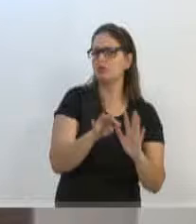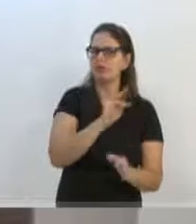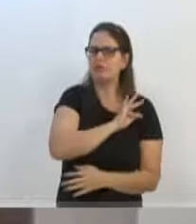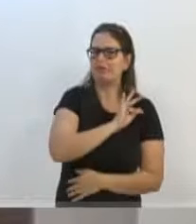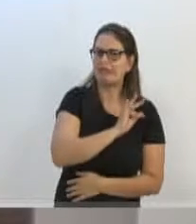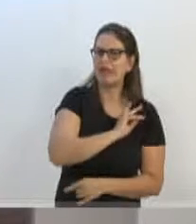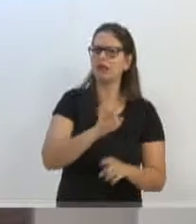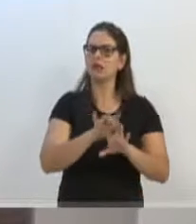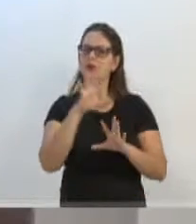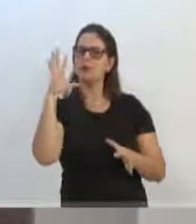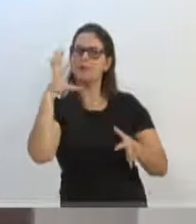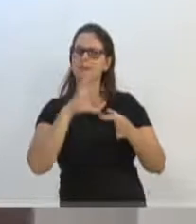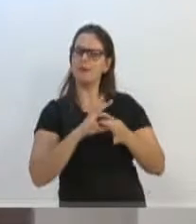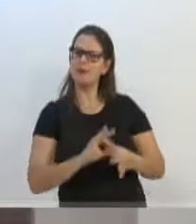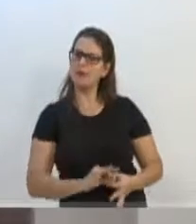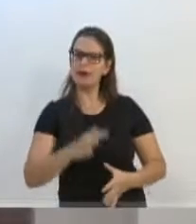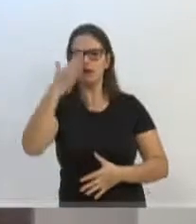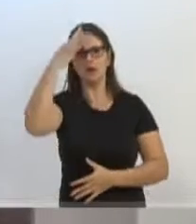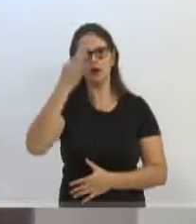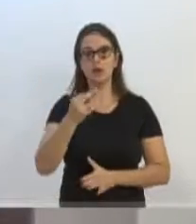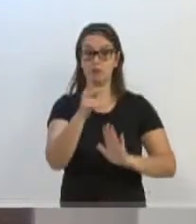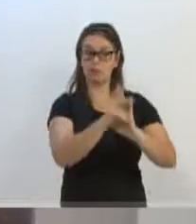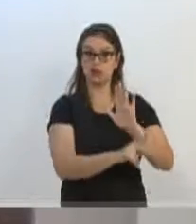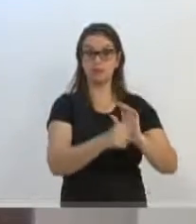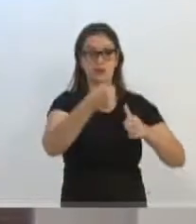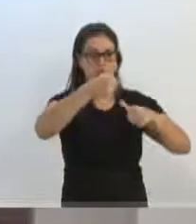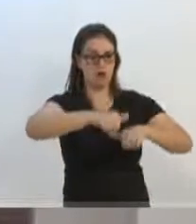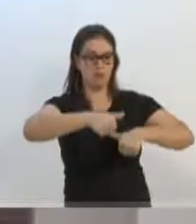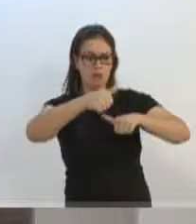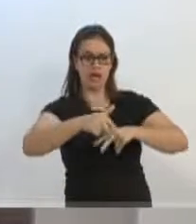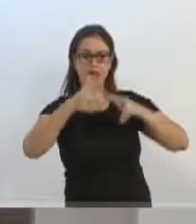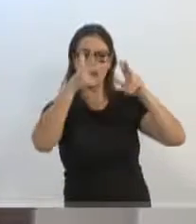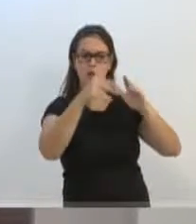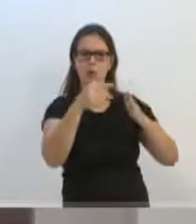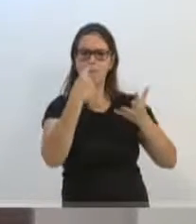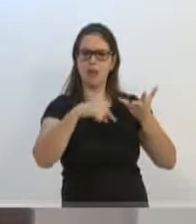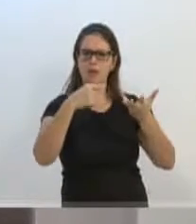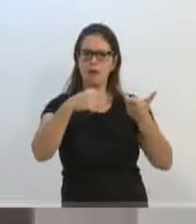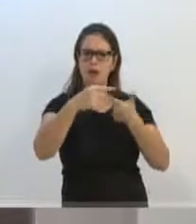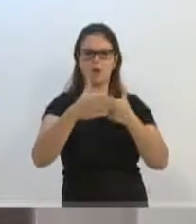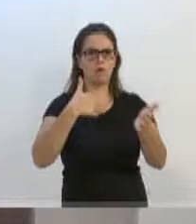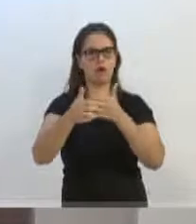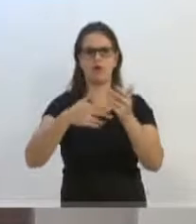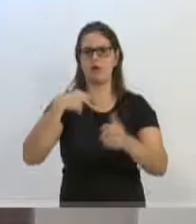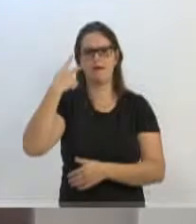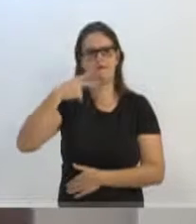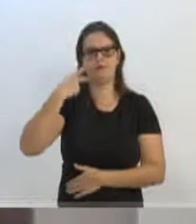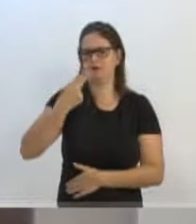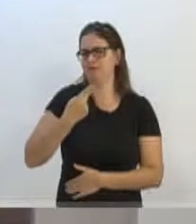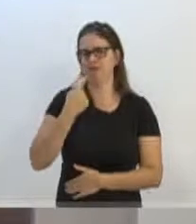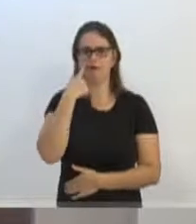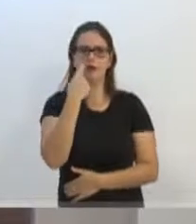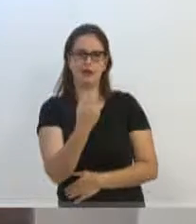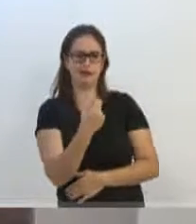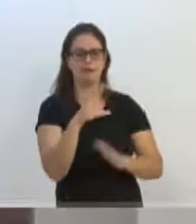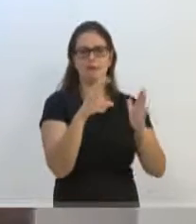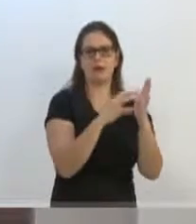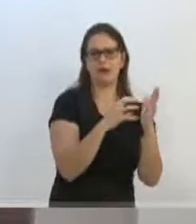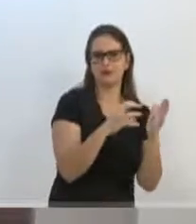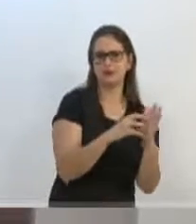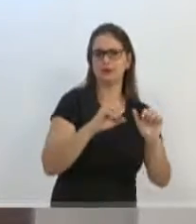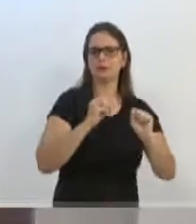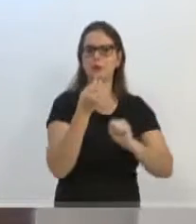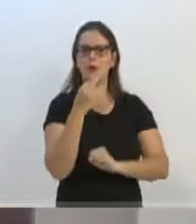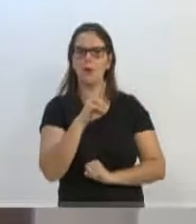coerente, entendendo que os projetos devem ser analisados com o mesmo critério para qualquer parlamentar, não interessando aqui o partido político, não